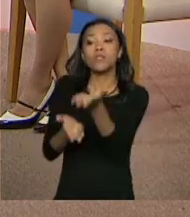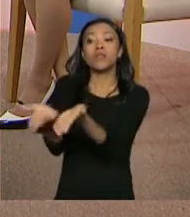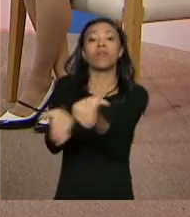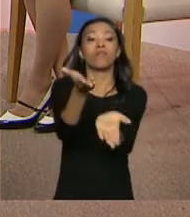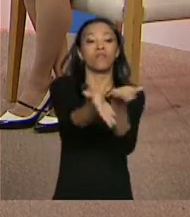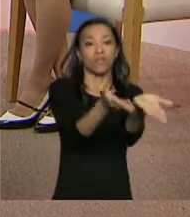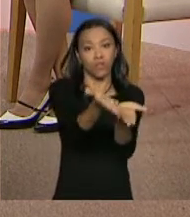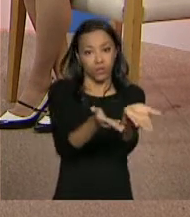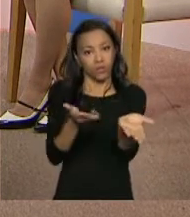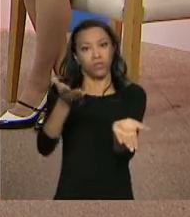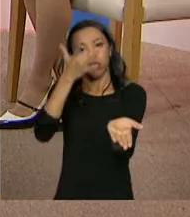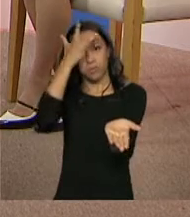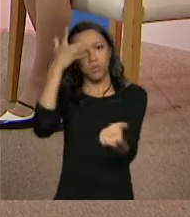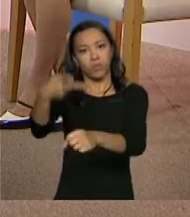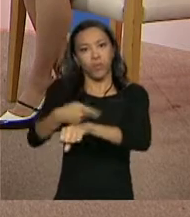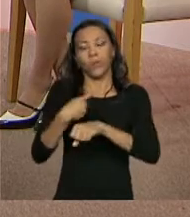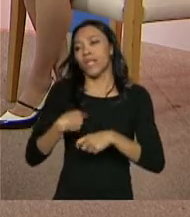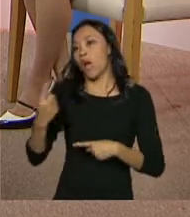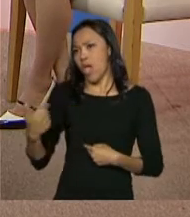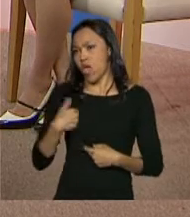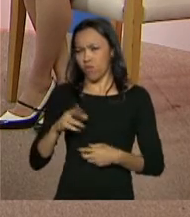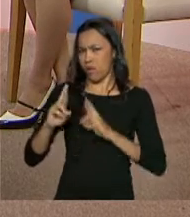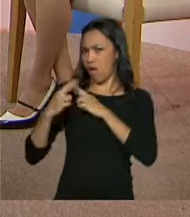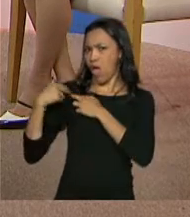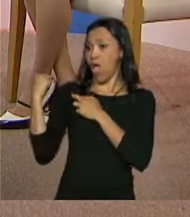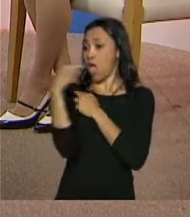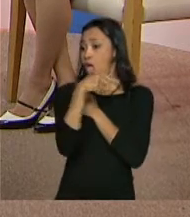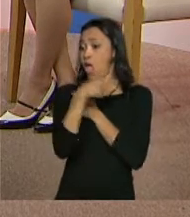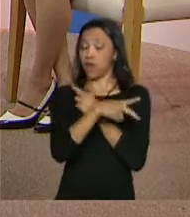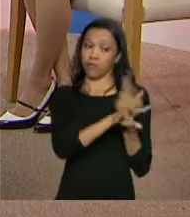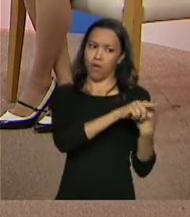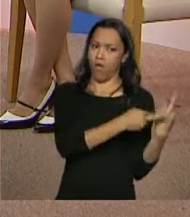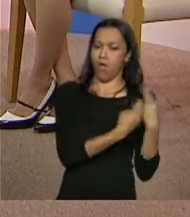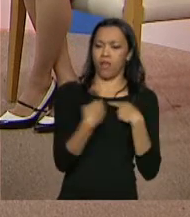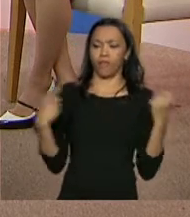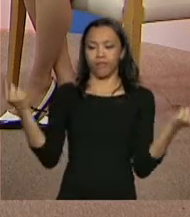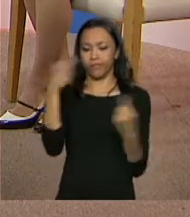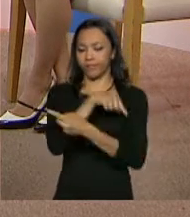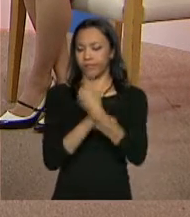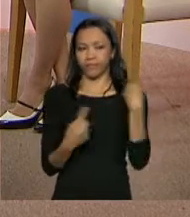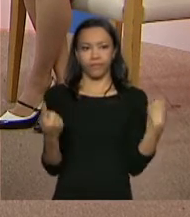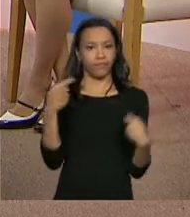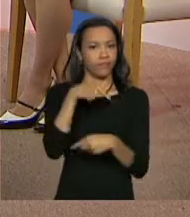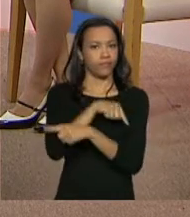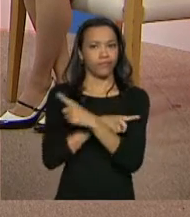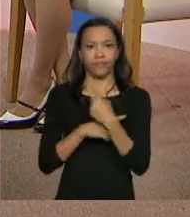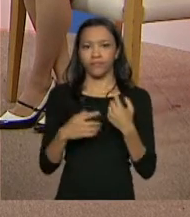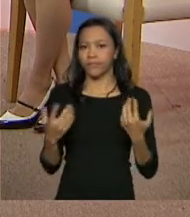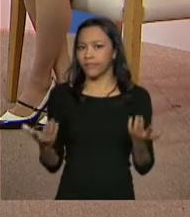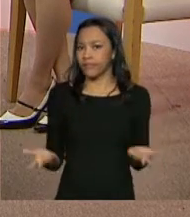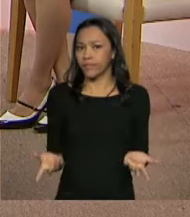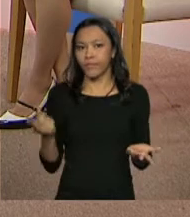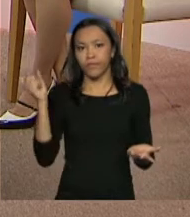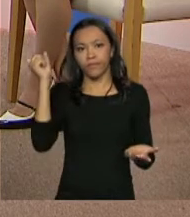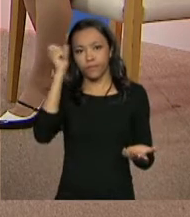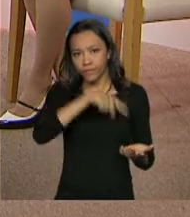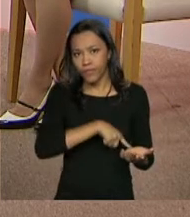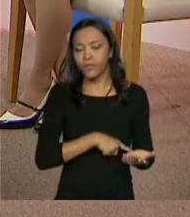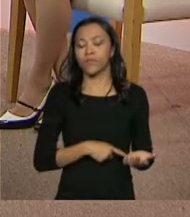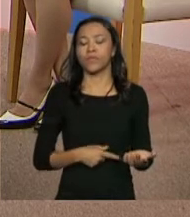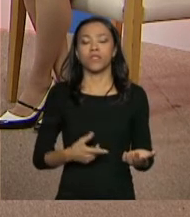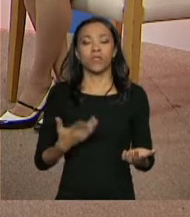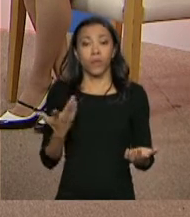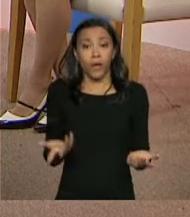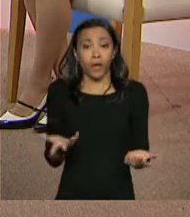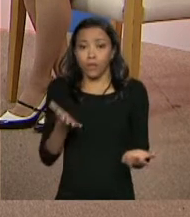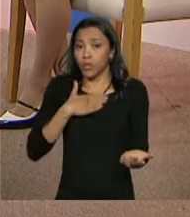na ponta, para que um não fique jogando para o outro responsabilidade que é sua, e aí a assistência acaba tomando para si competências que